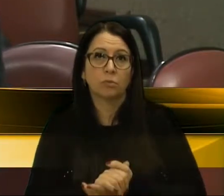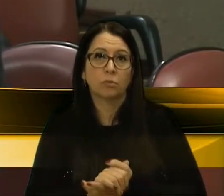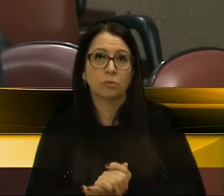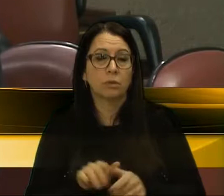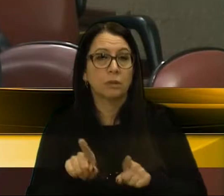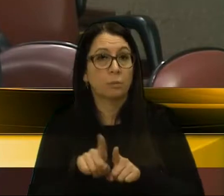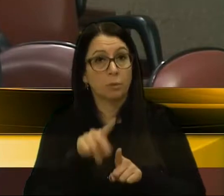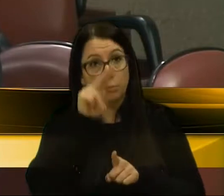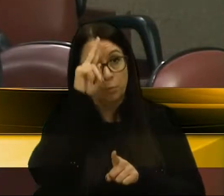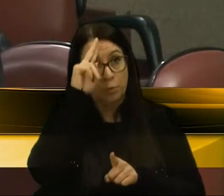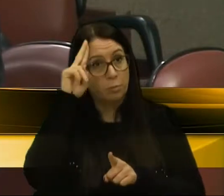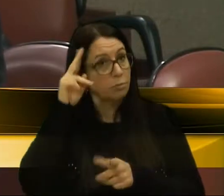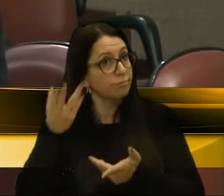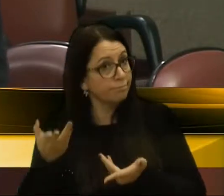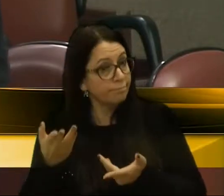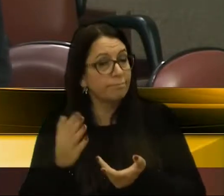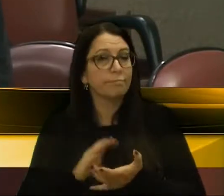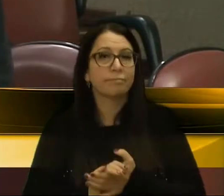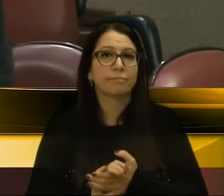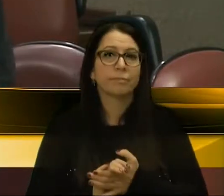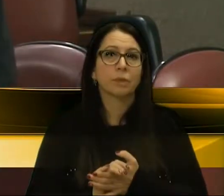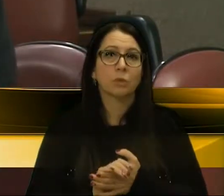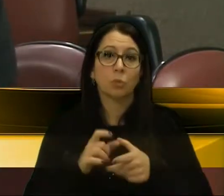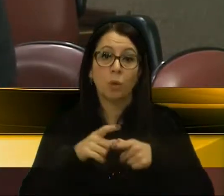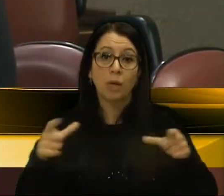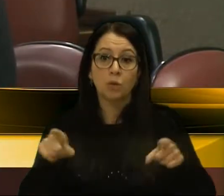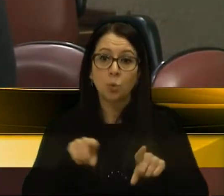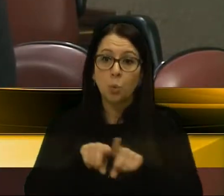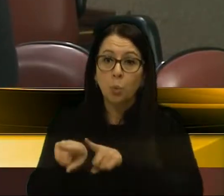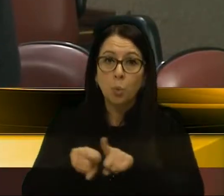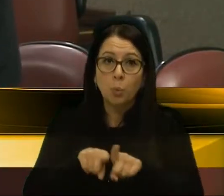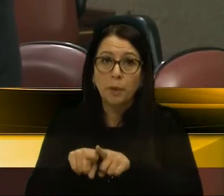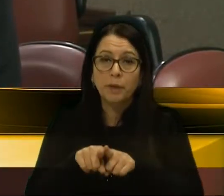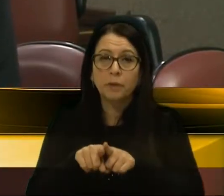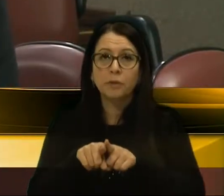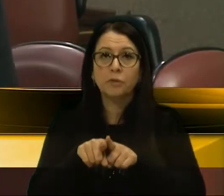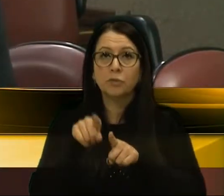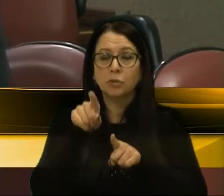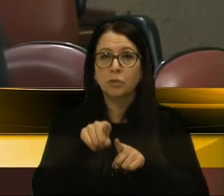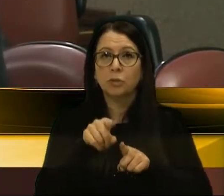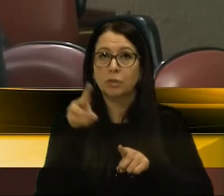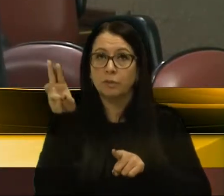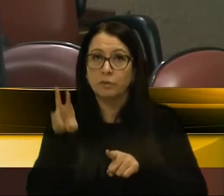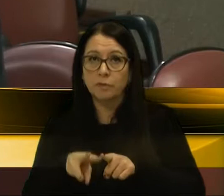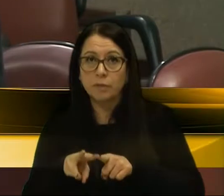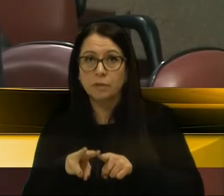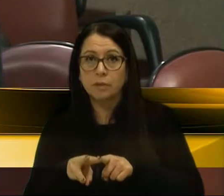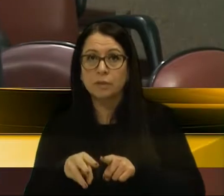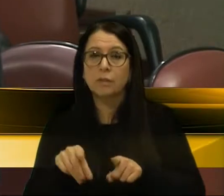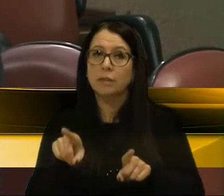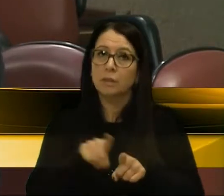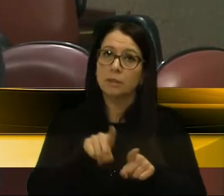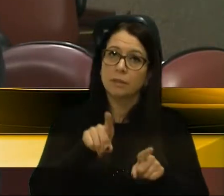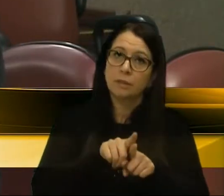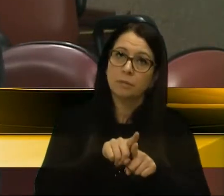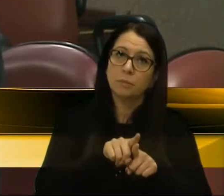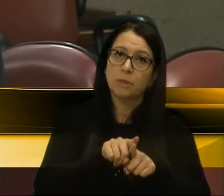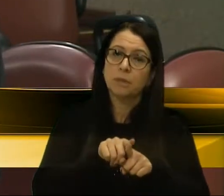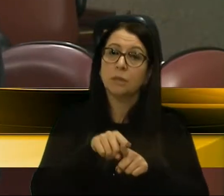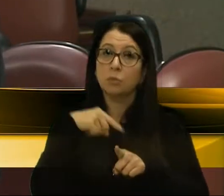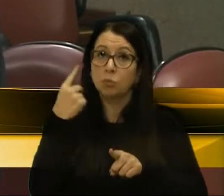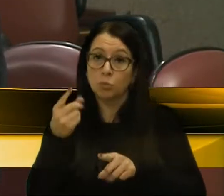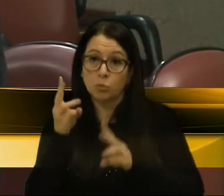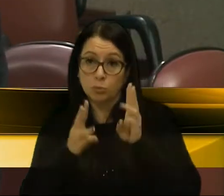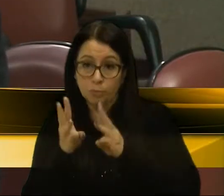por aplicativo, né, o grande concorrente hoje do transporte coletivo e mesmo do transporte seletivo,